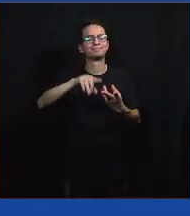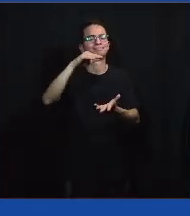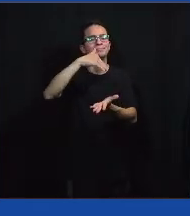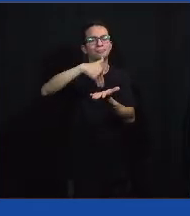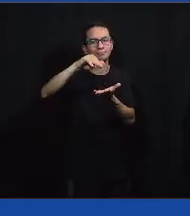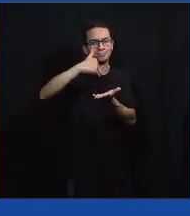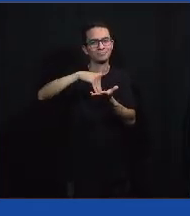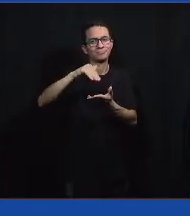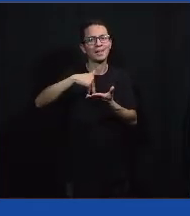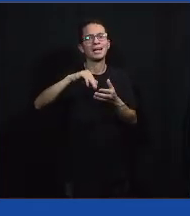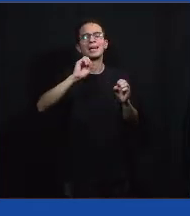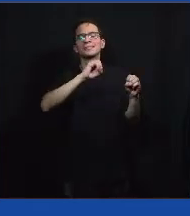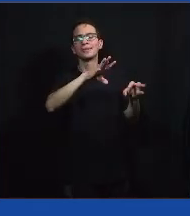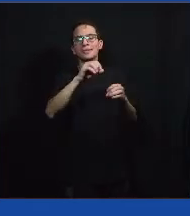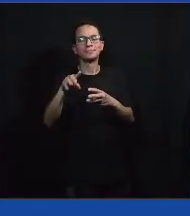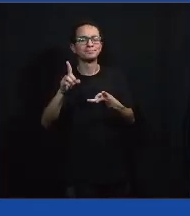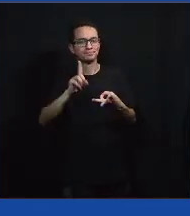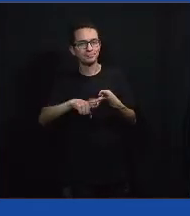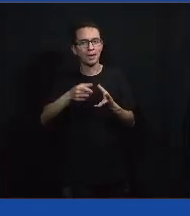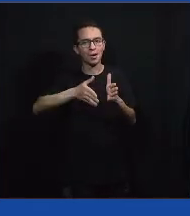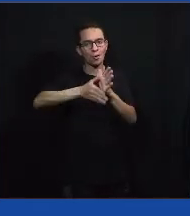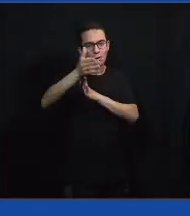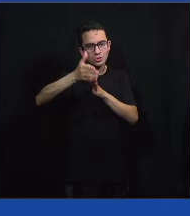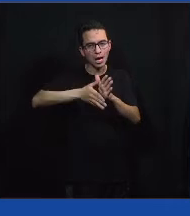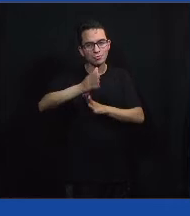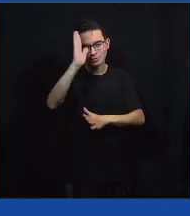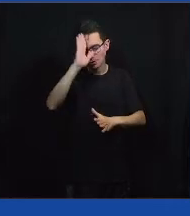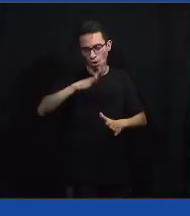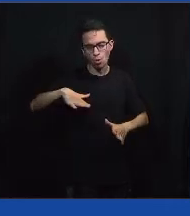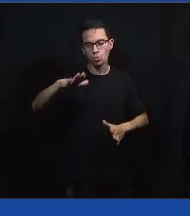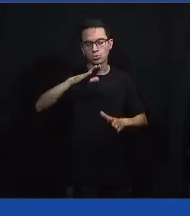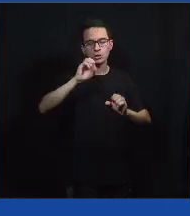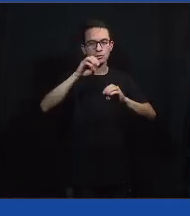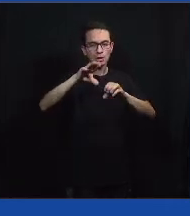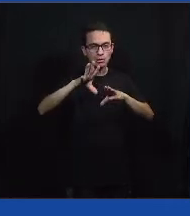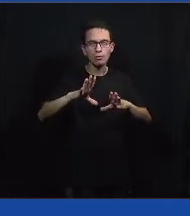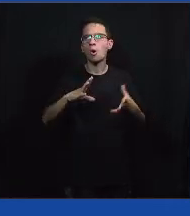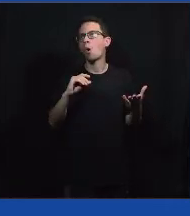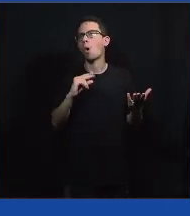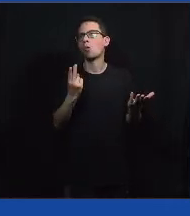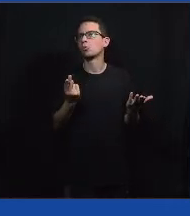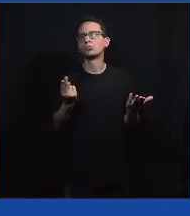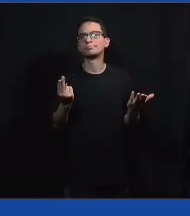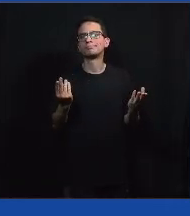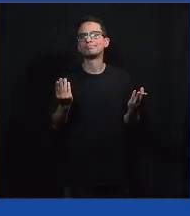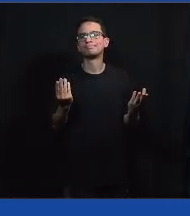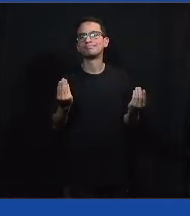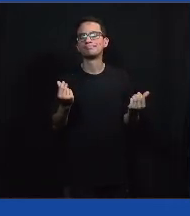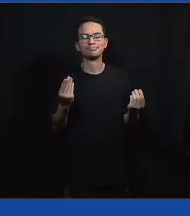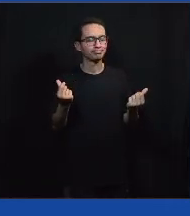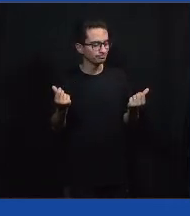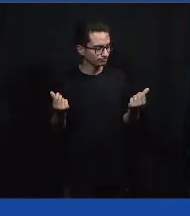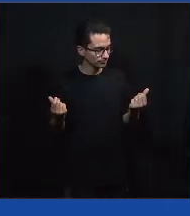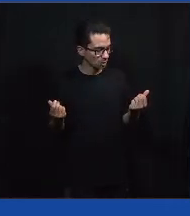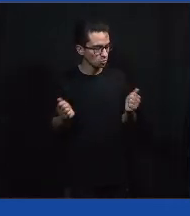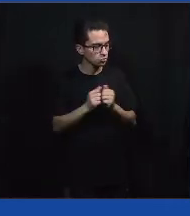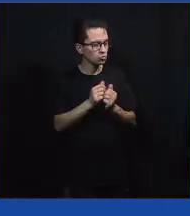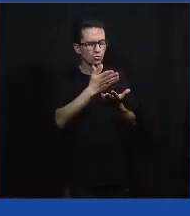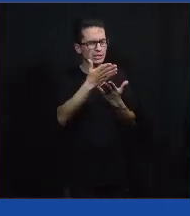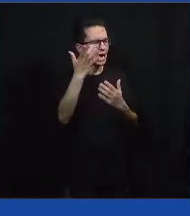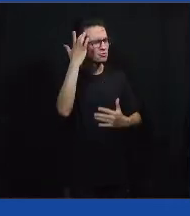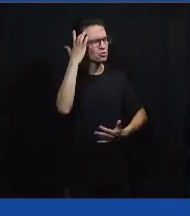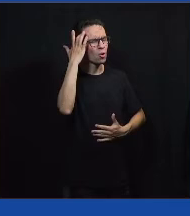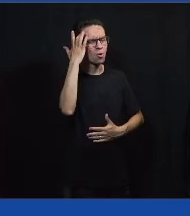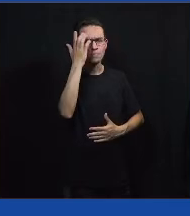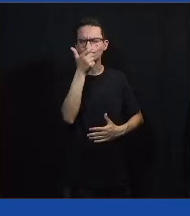a gente poderia citar talvez o Conselho Nacional de Educação, que pode ter a ver, ou até, estou aqui construindo com vocês, acho que talvez até algumas